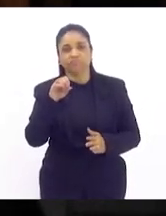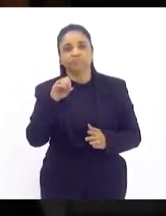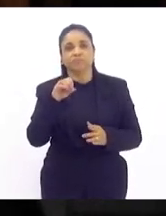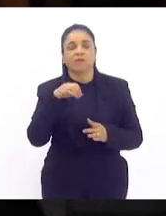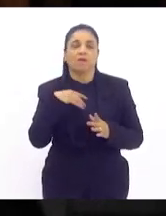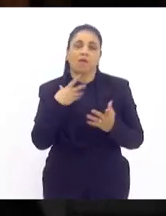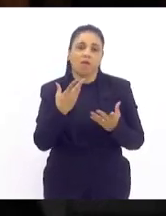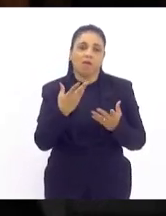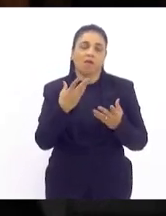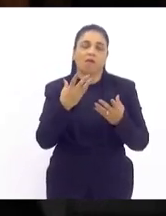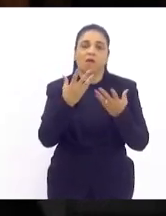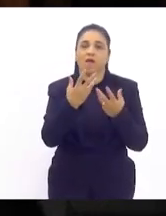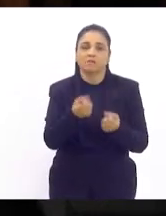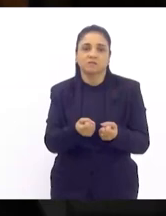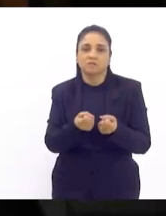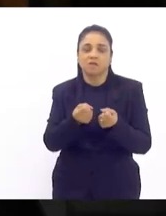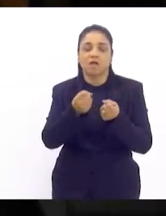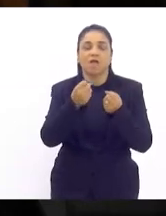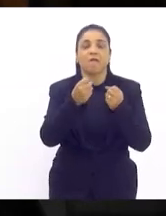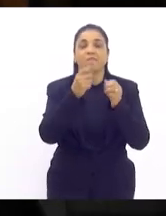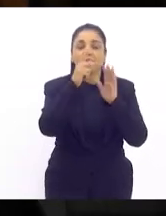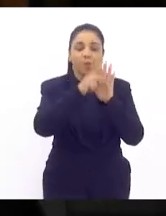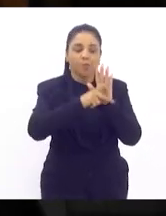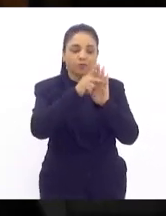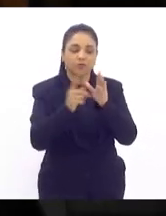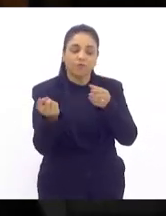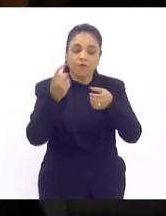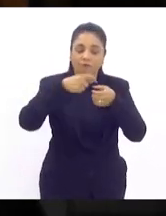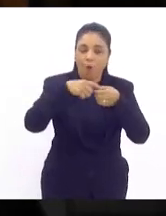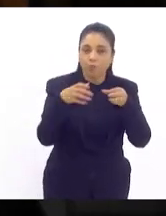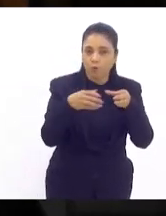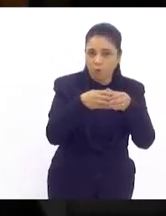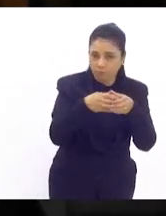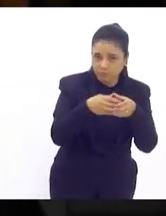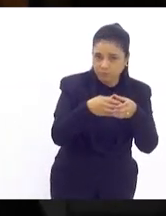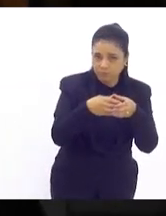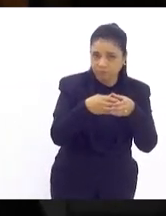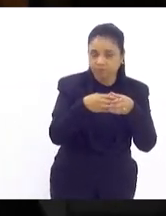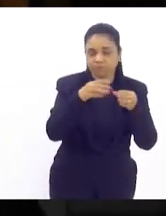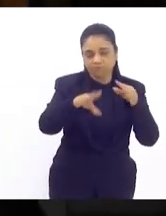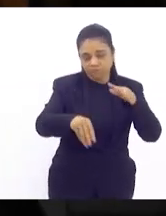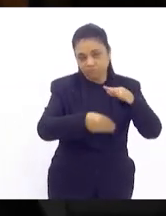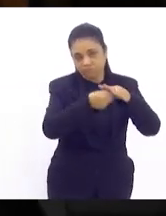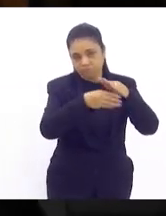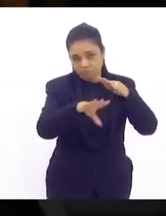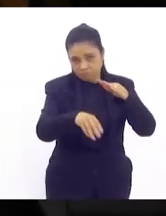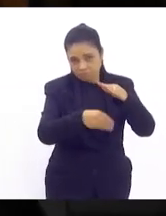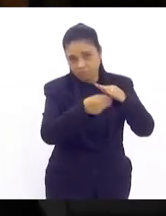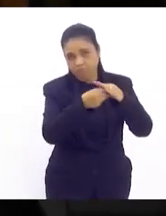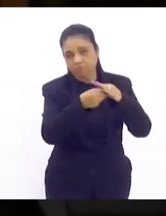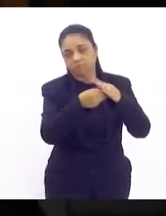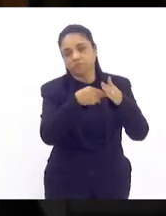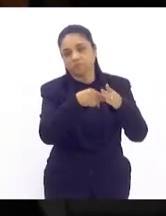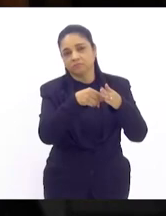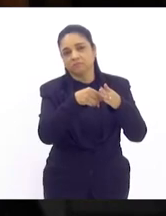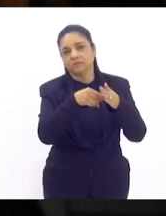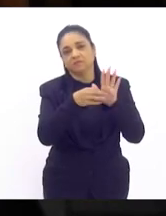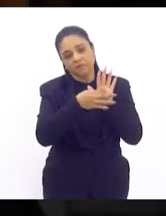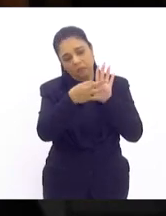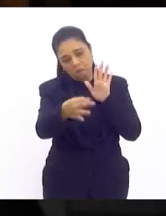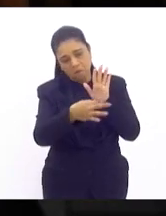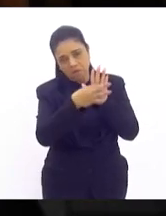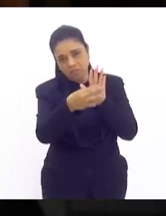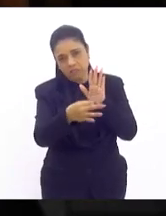que o projeto voltará para a comissão para receber as emendas e aí terá o parecer de